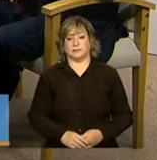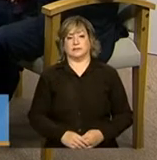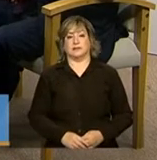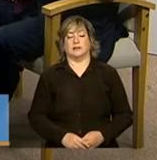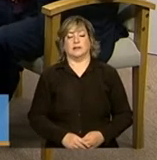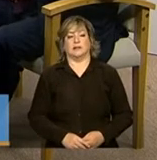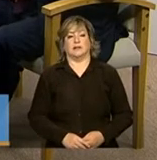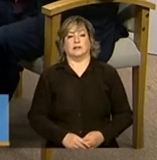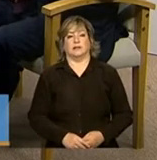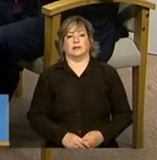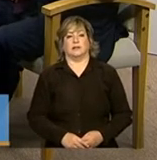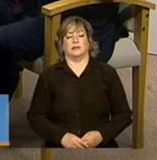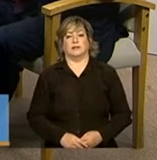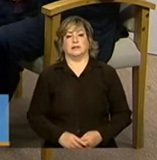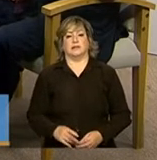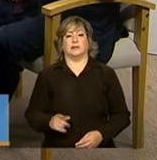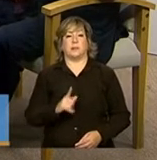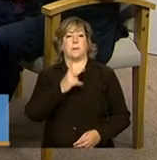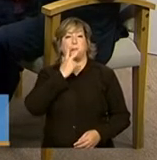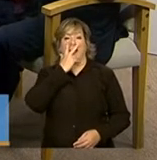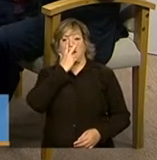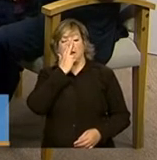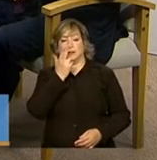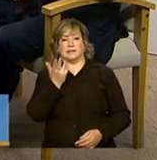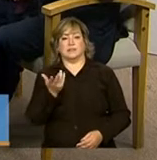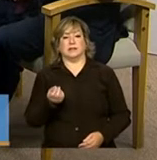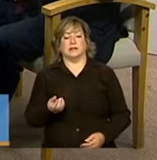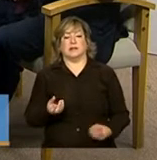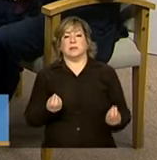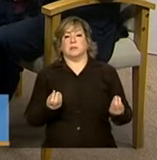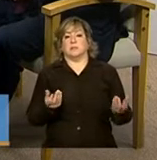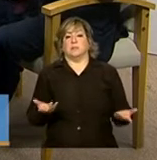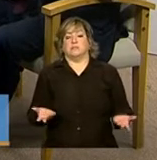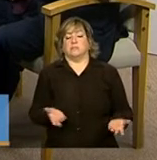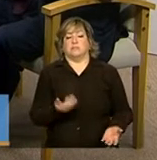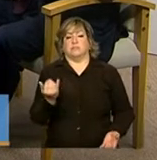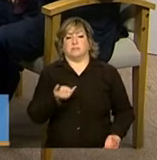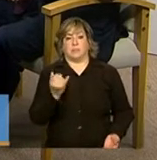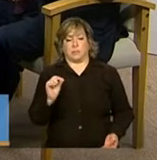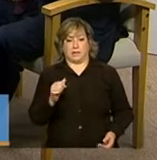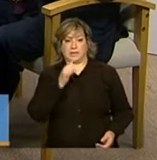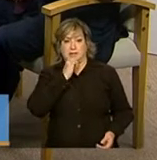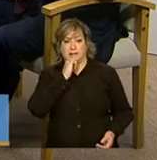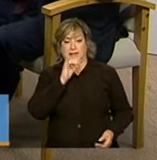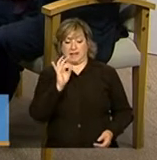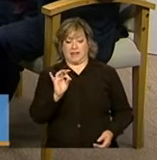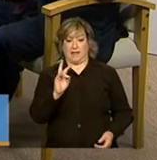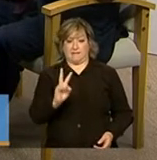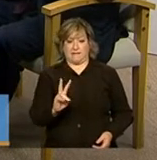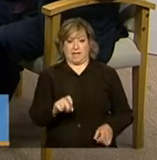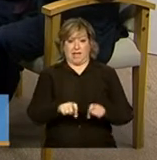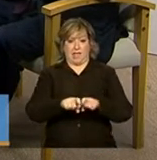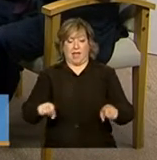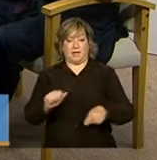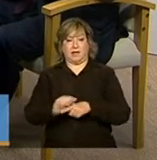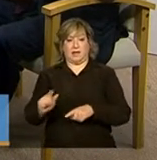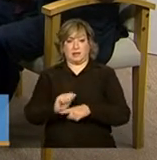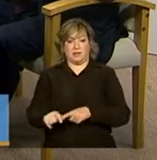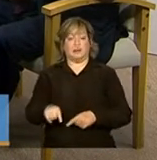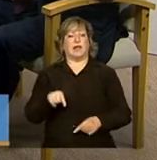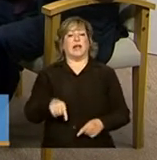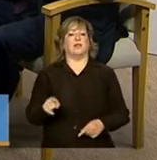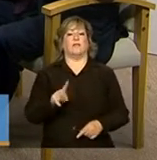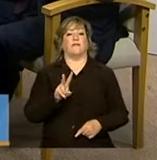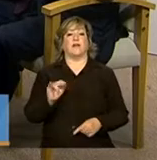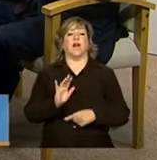parece fazer muito sentido, porque a TV por assinatura, ela não vai contribuir efetivamente